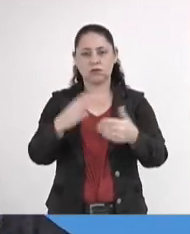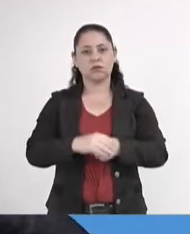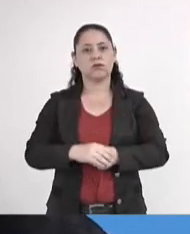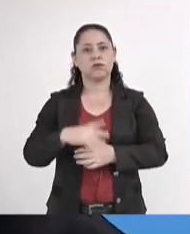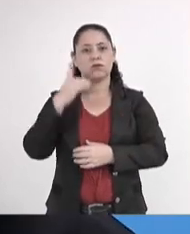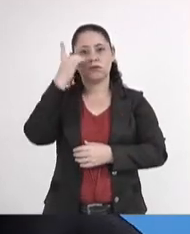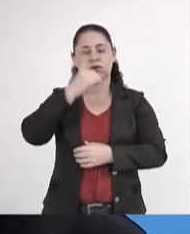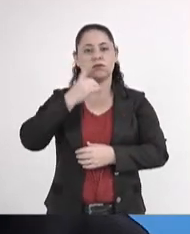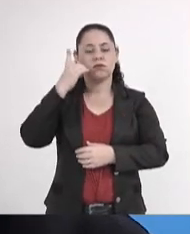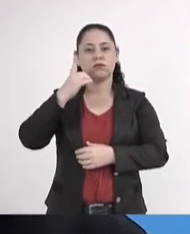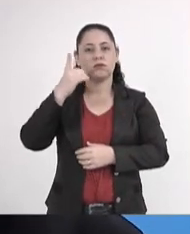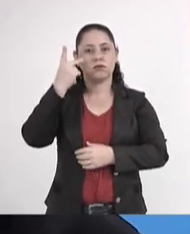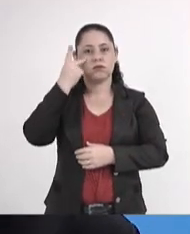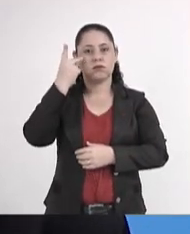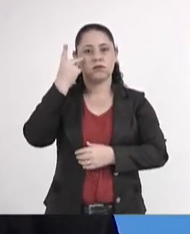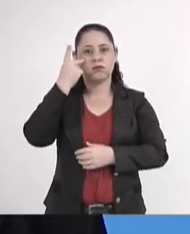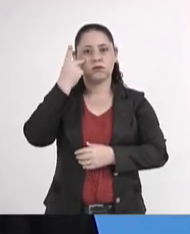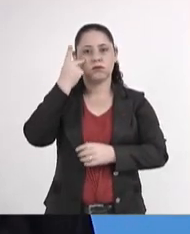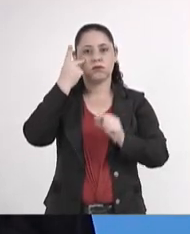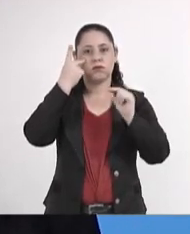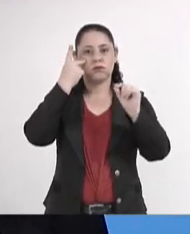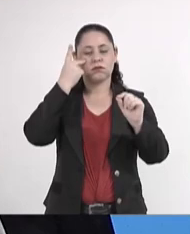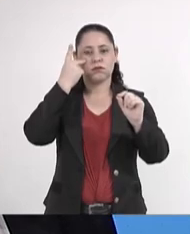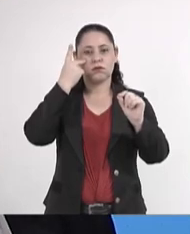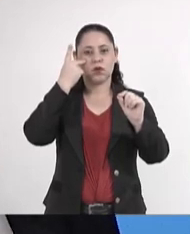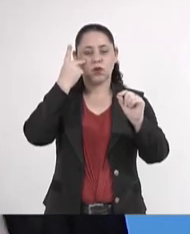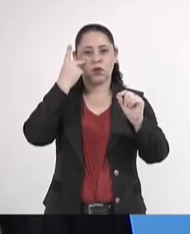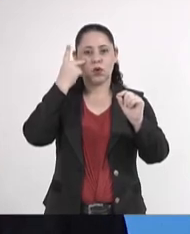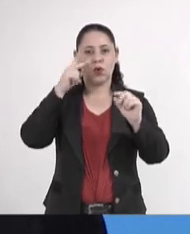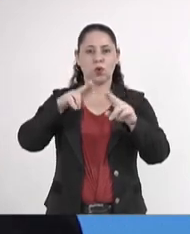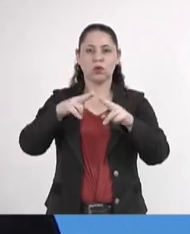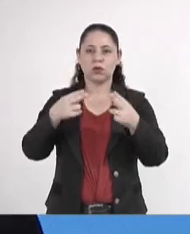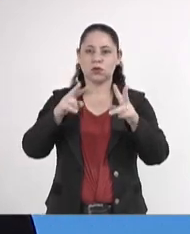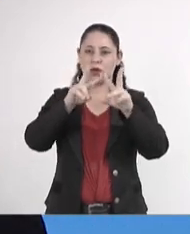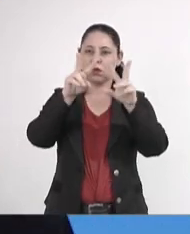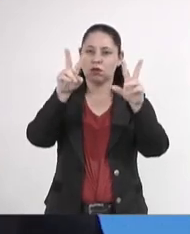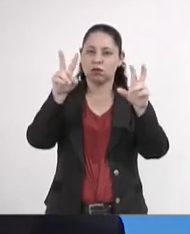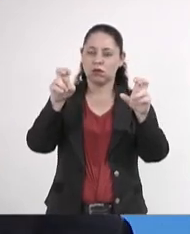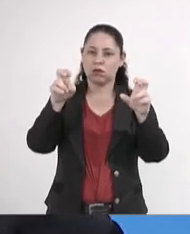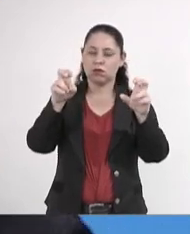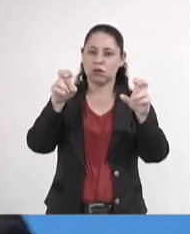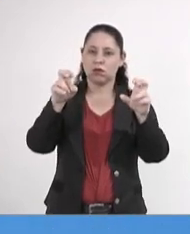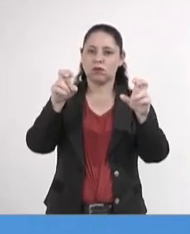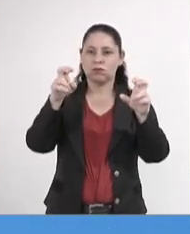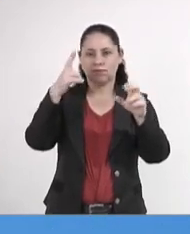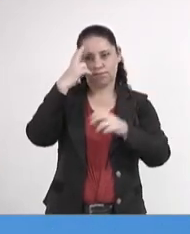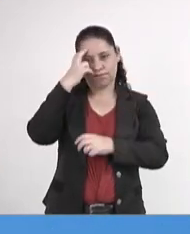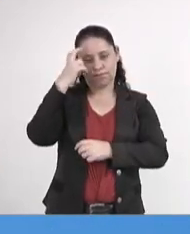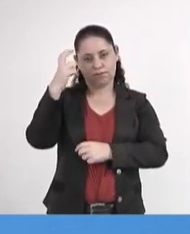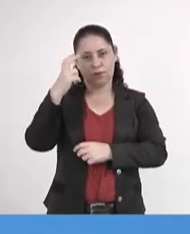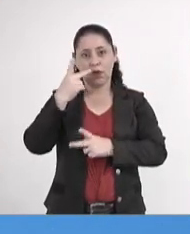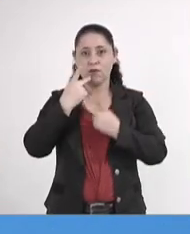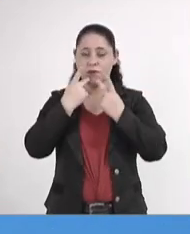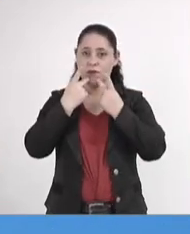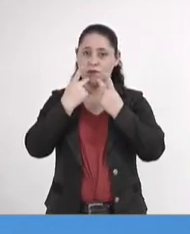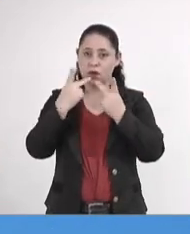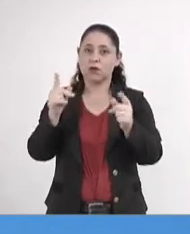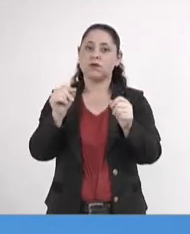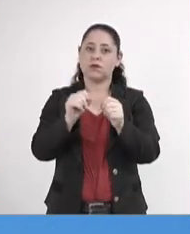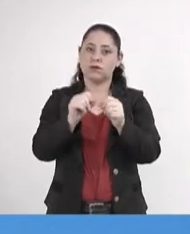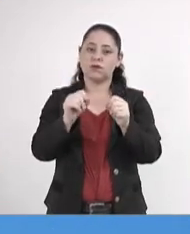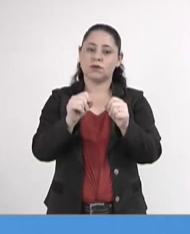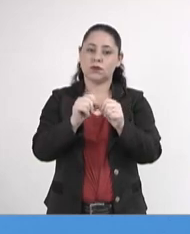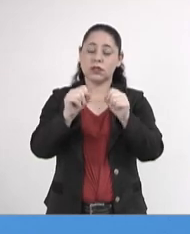deputado Pedro Kemp, do PT, que, por honestidade ao tema, honestidade intelectual da minha fala, fez